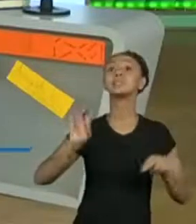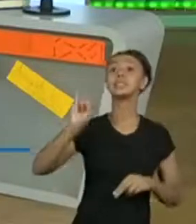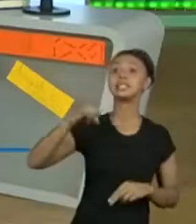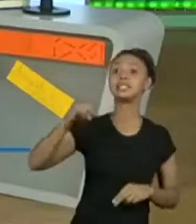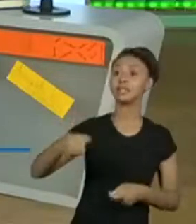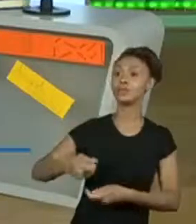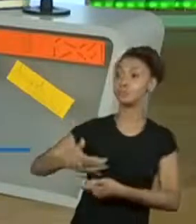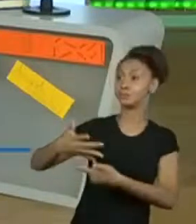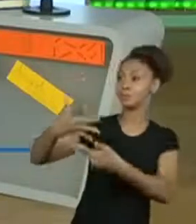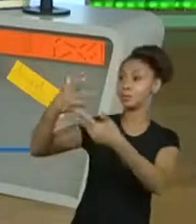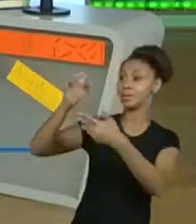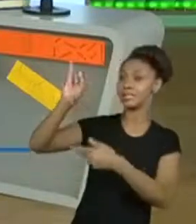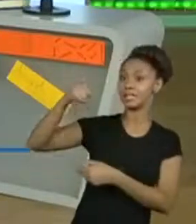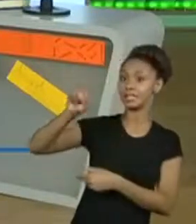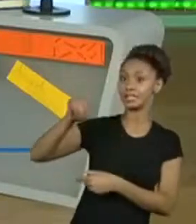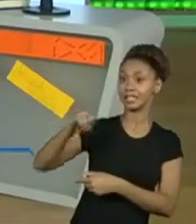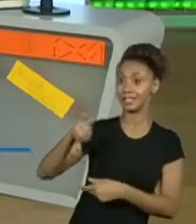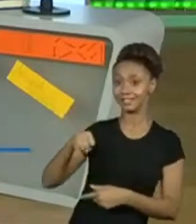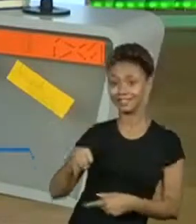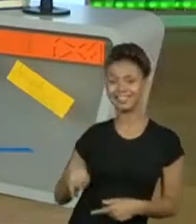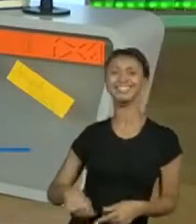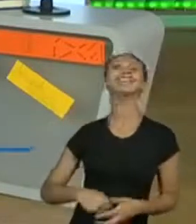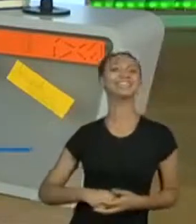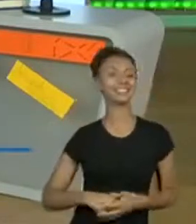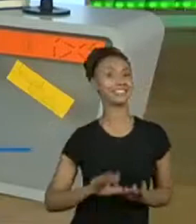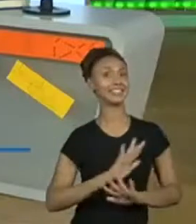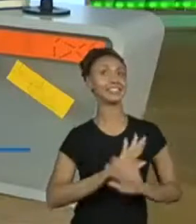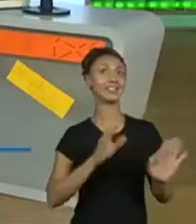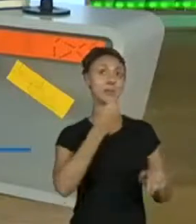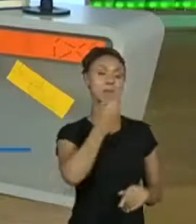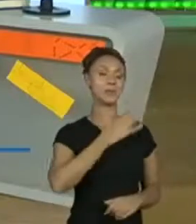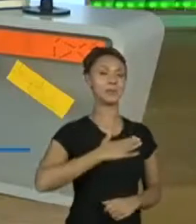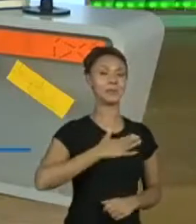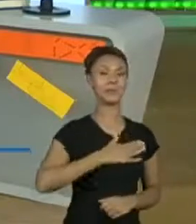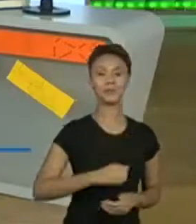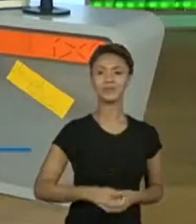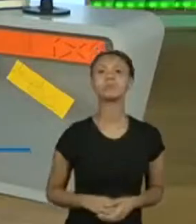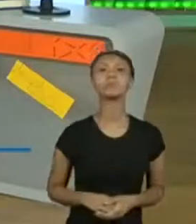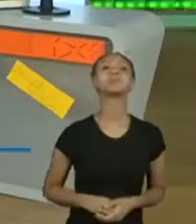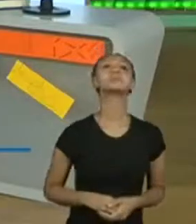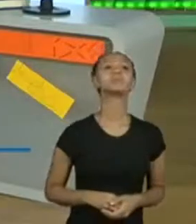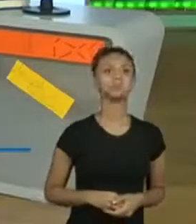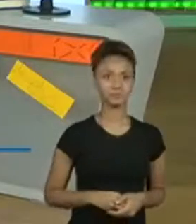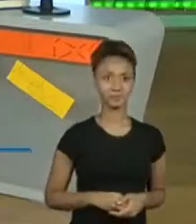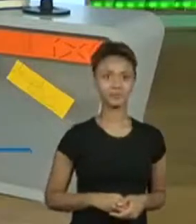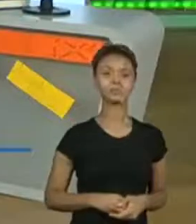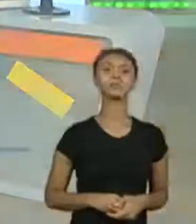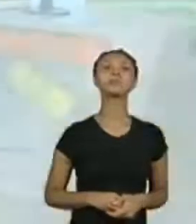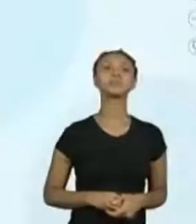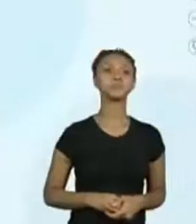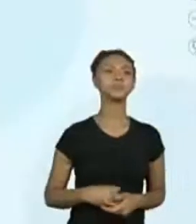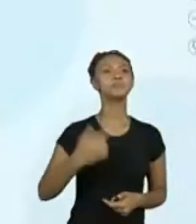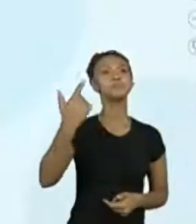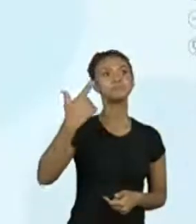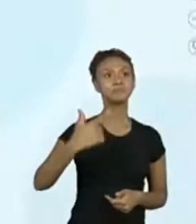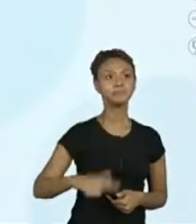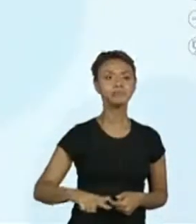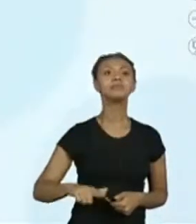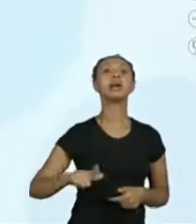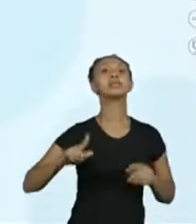bom. Não apareceu não ainda. Só todo mundo sim, sim. Todo mundo gostou. Legal. Então, nós vamos colocar assim. Vou colocar mais por